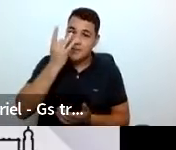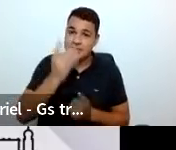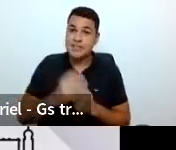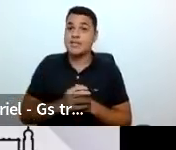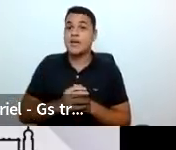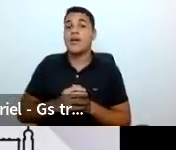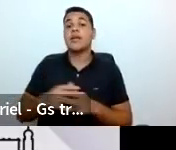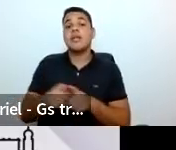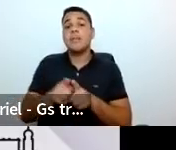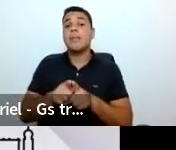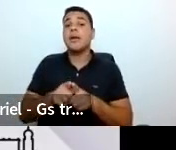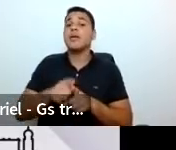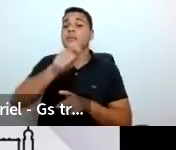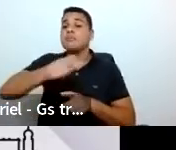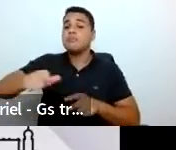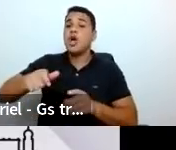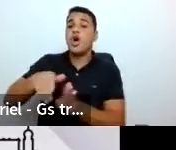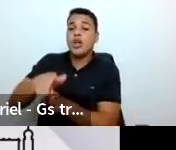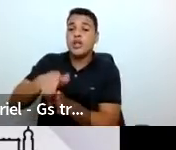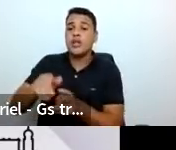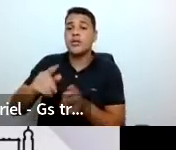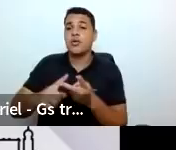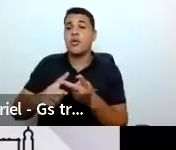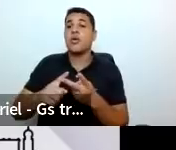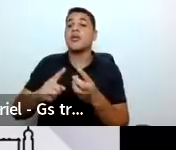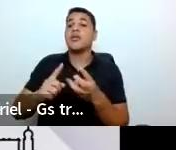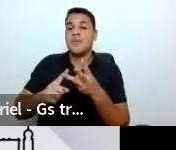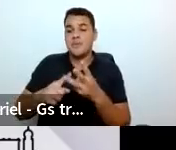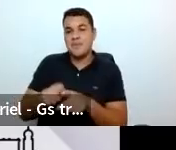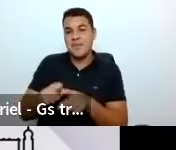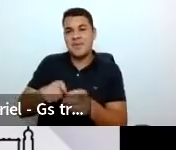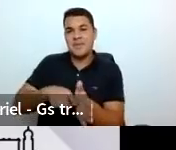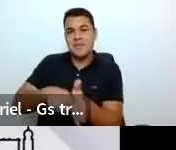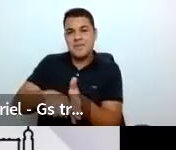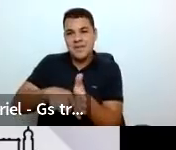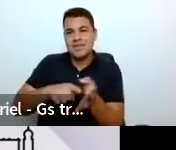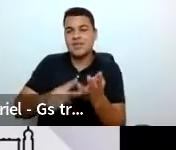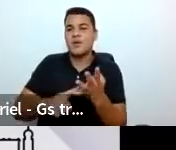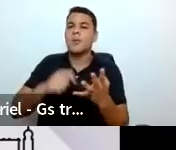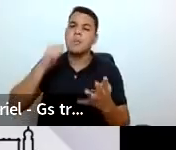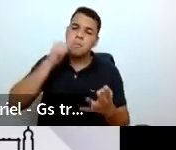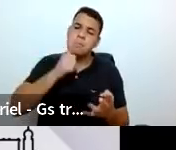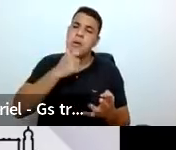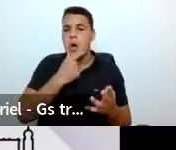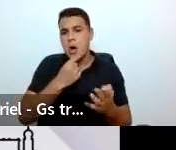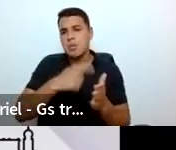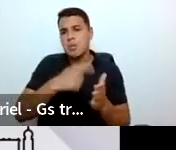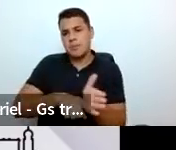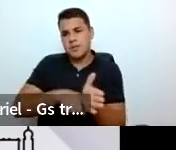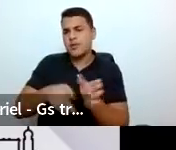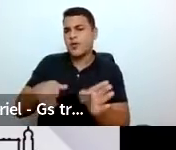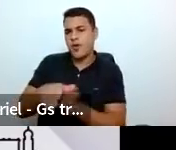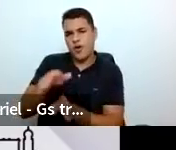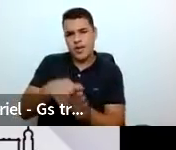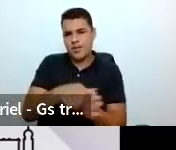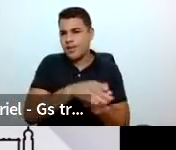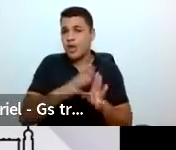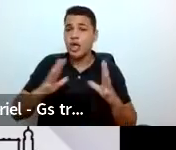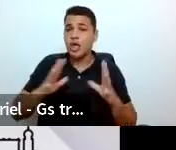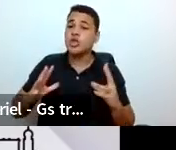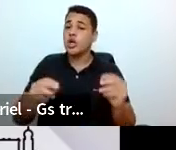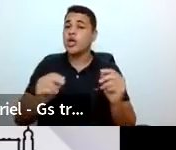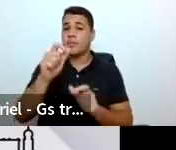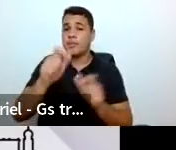orientadores, pesquisadores da Fiocruz, do modo geral, das pesquisadoras e orientadoras, todos os profissionais